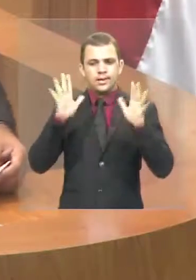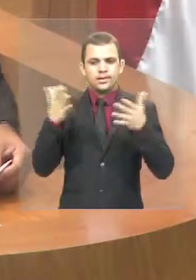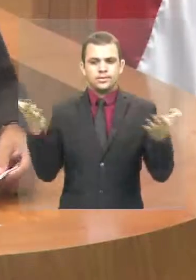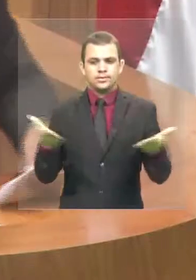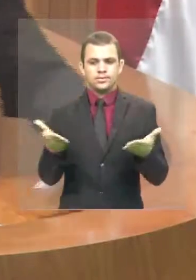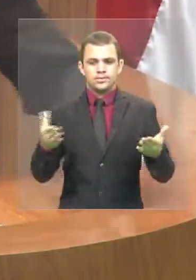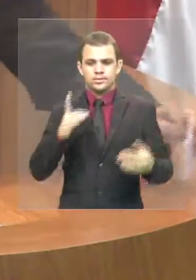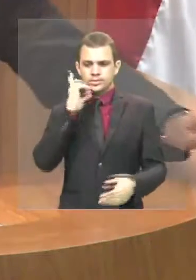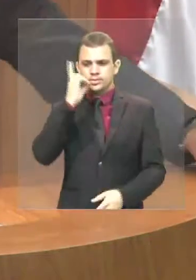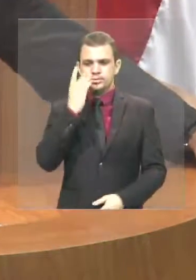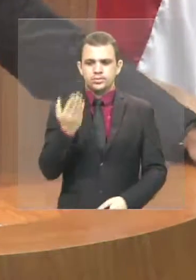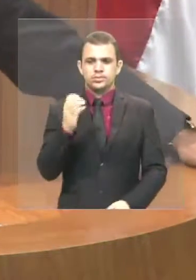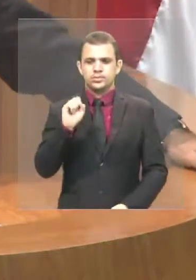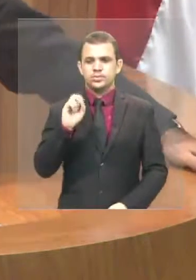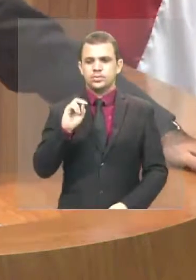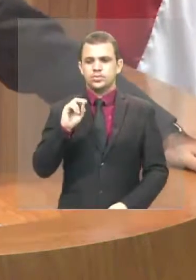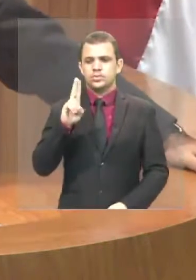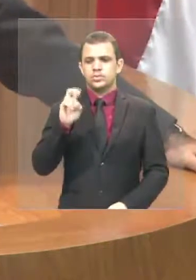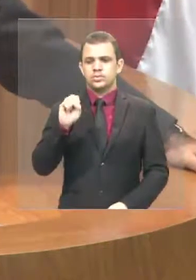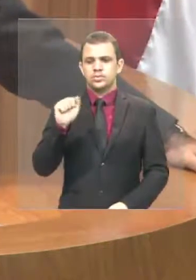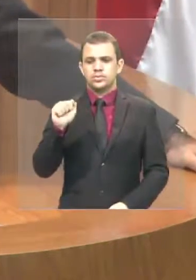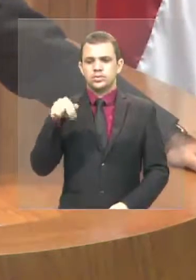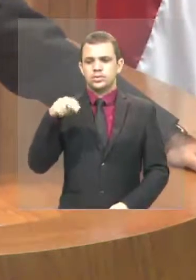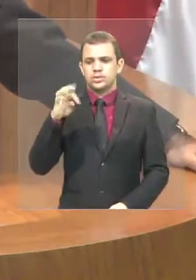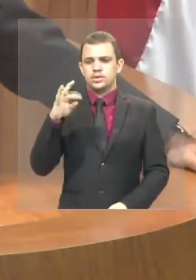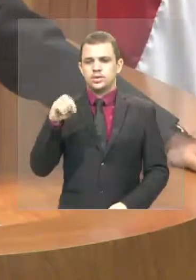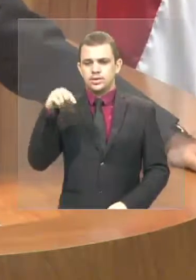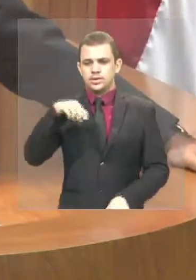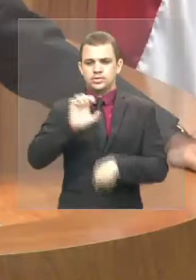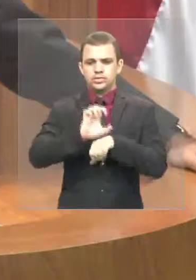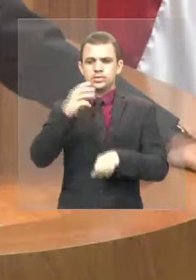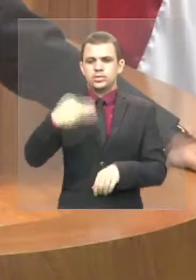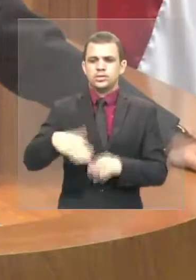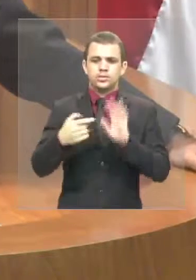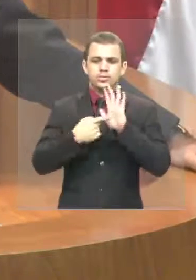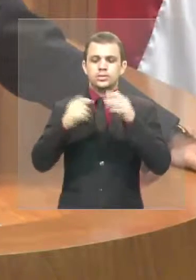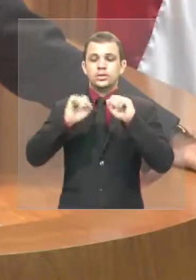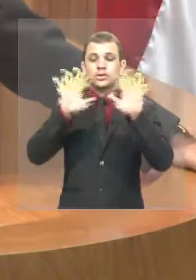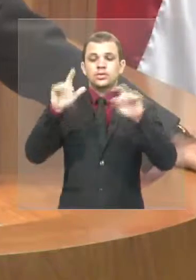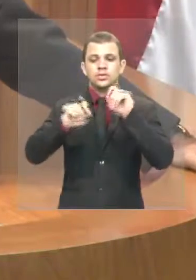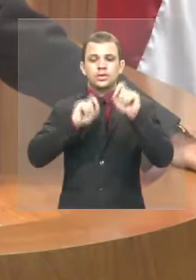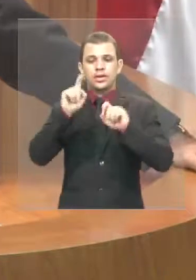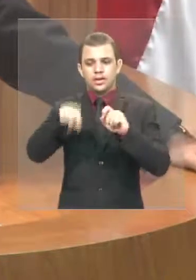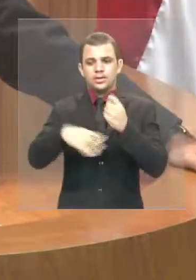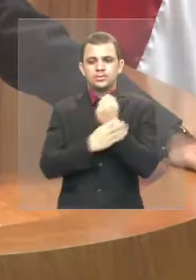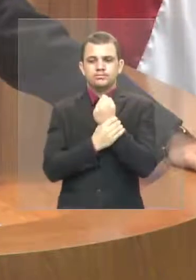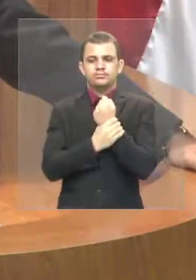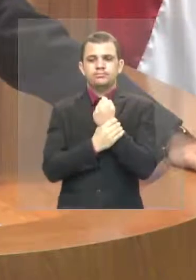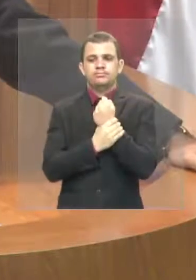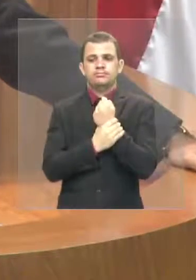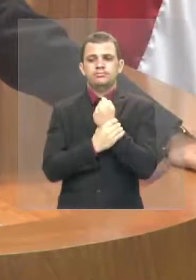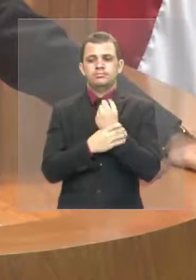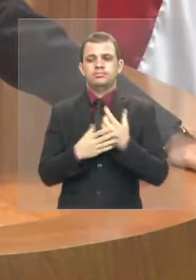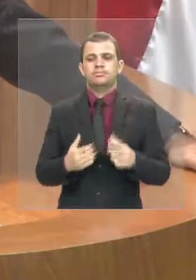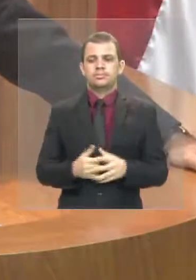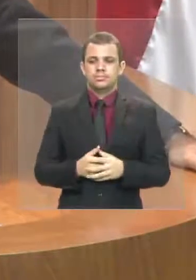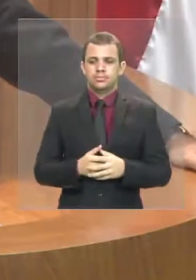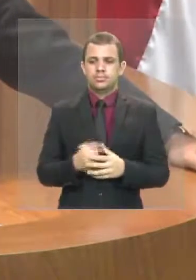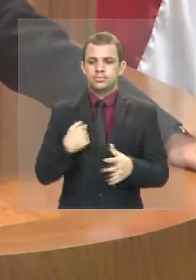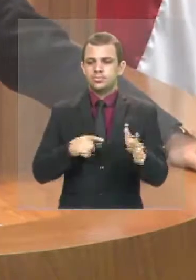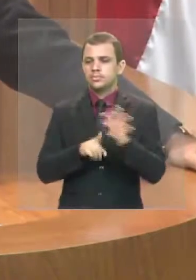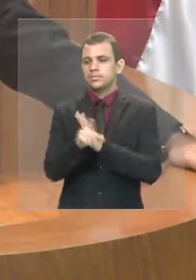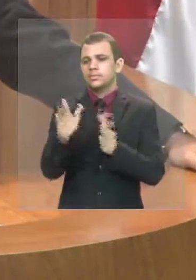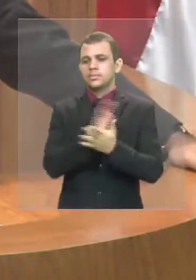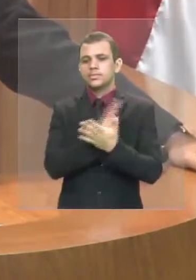Souza Neto, no Estado do Maranhão, é a insegurança. Isso é explícito. Eu pergunto os dados com relação